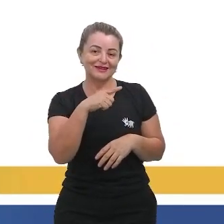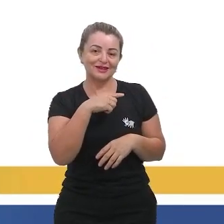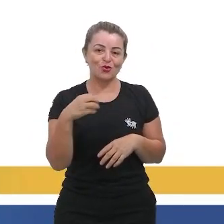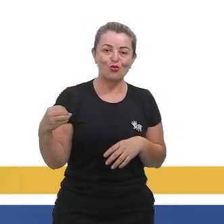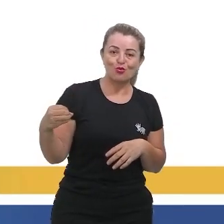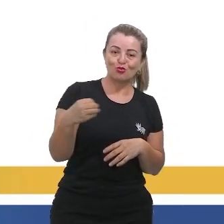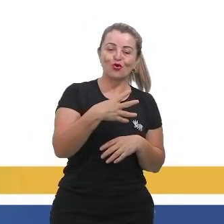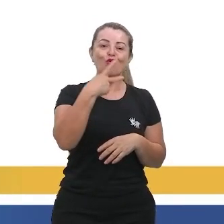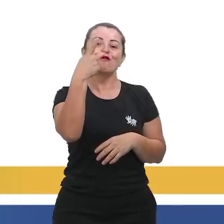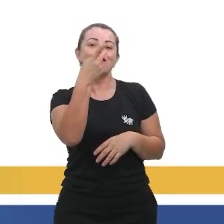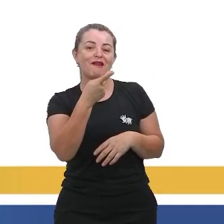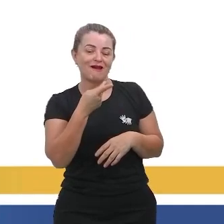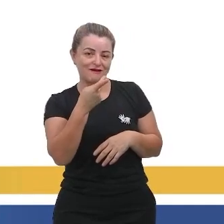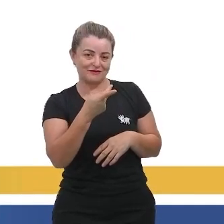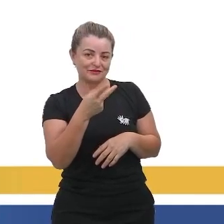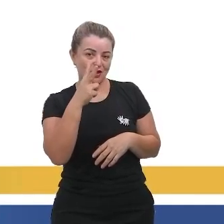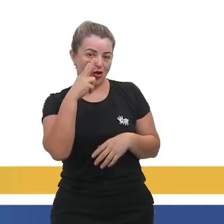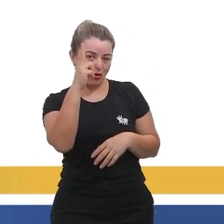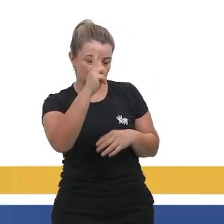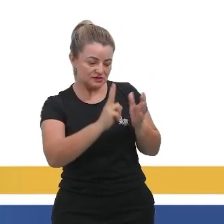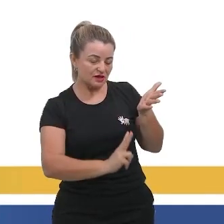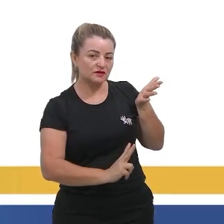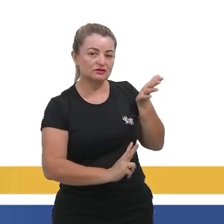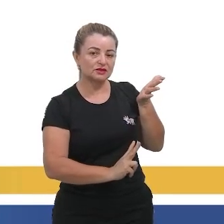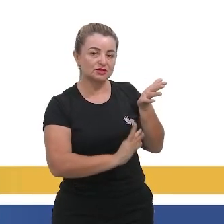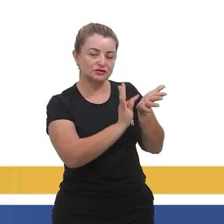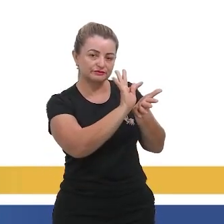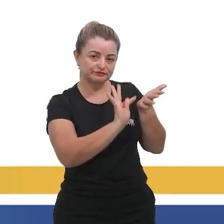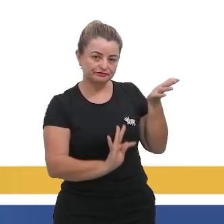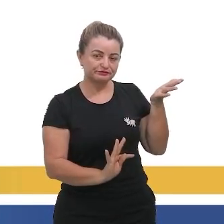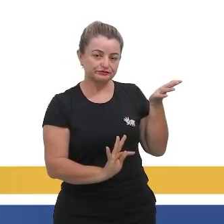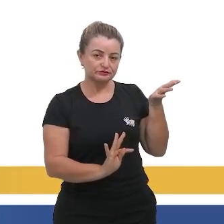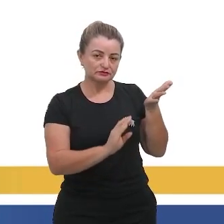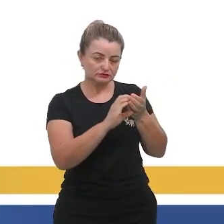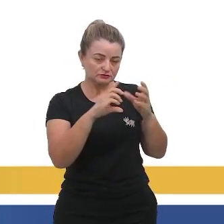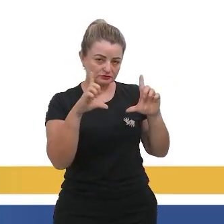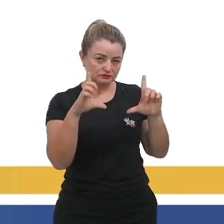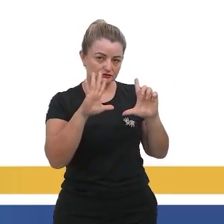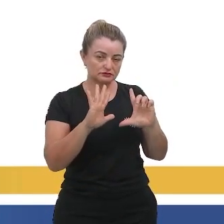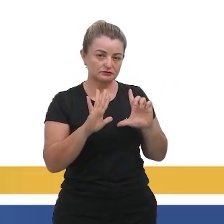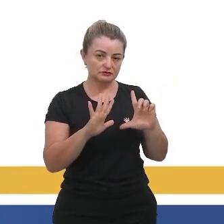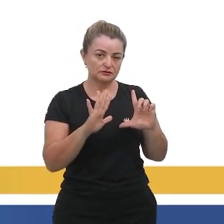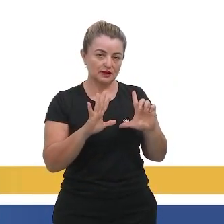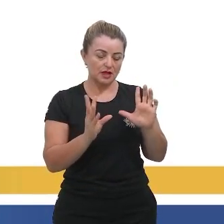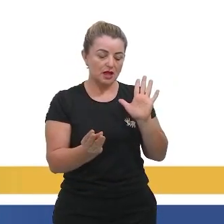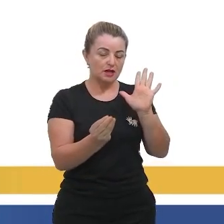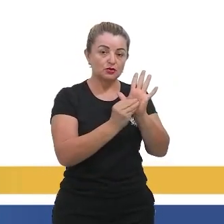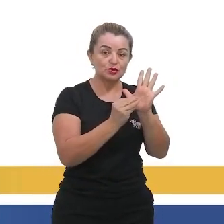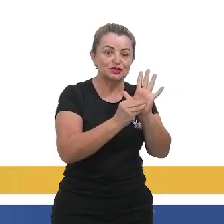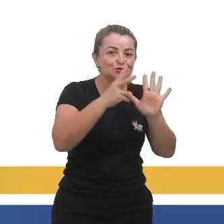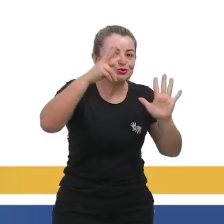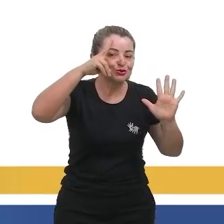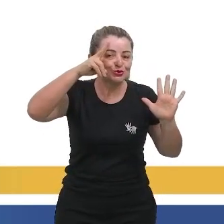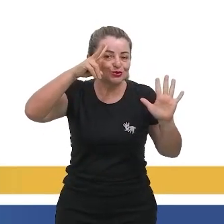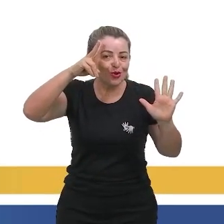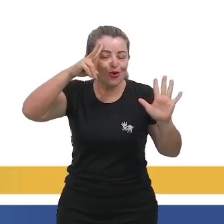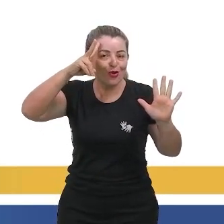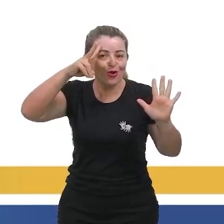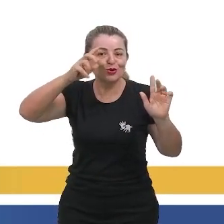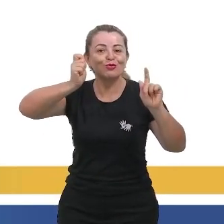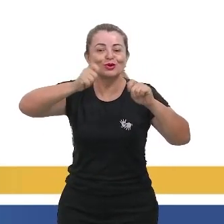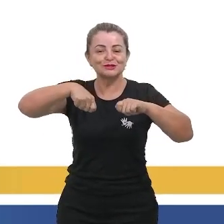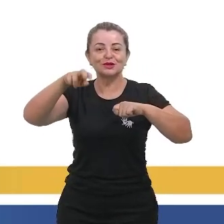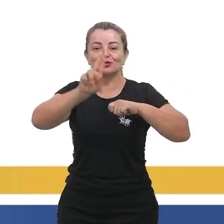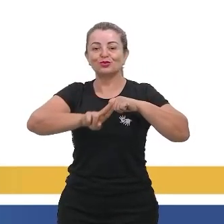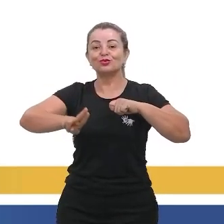rapidinho aqui. Para a gente, para deixar mais claro. Isso é um registro histórico e pode ser muito útil